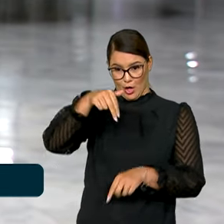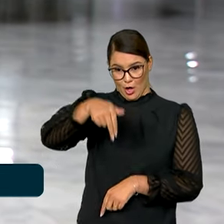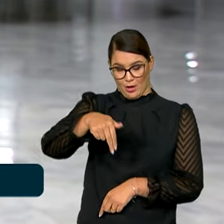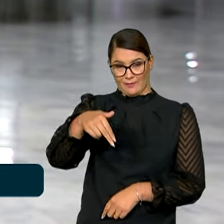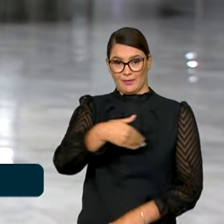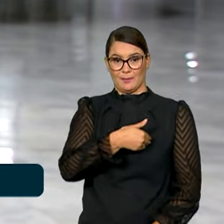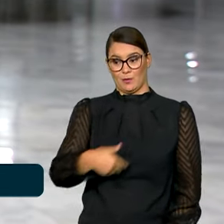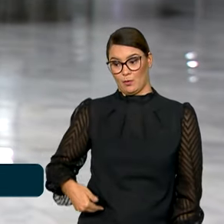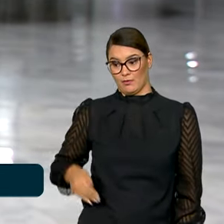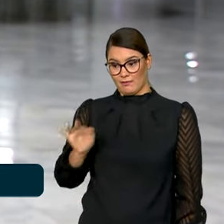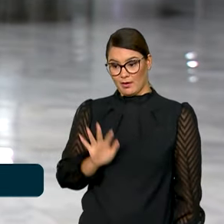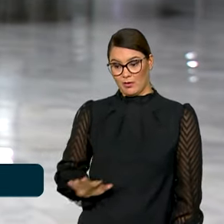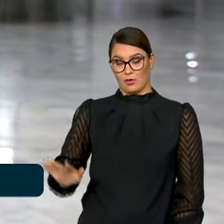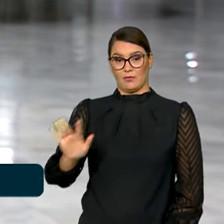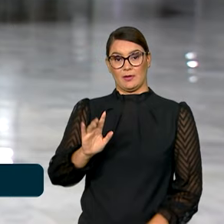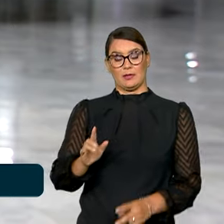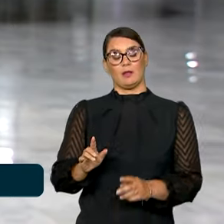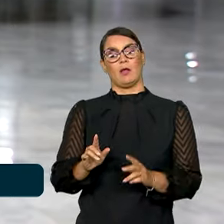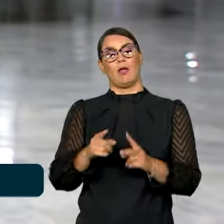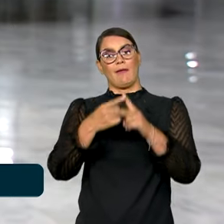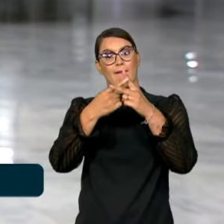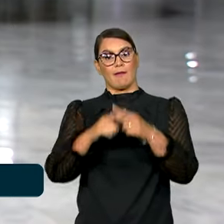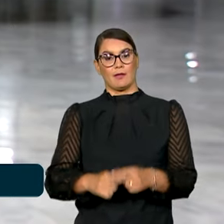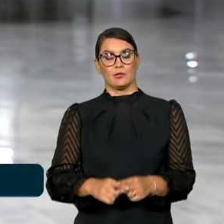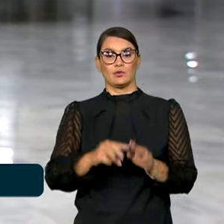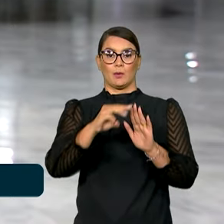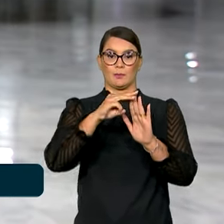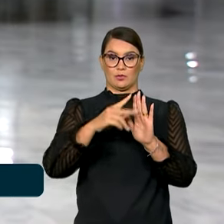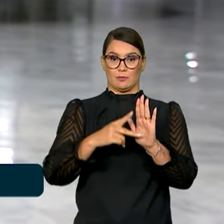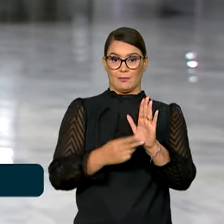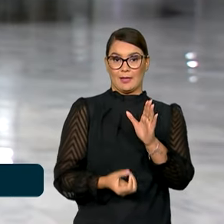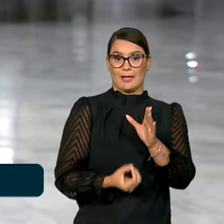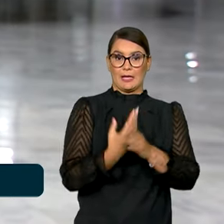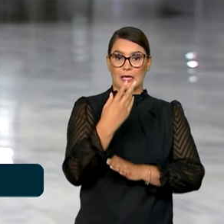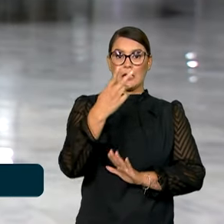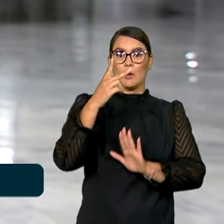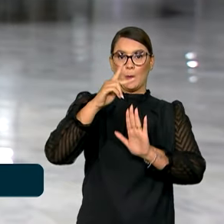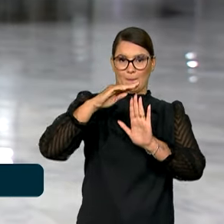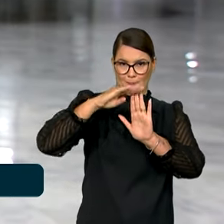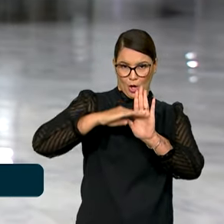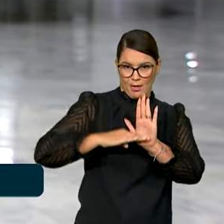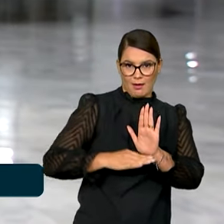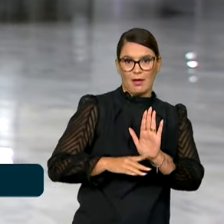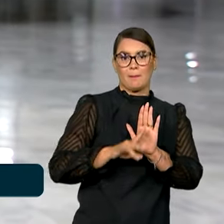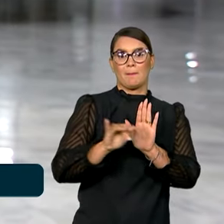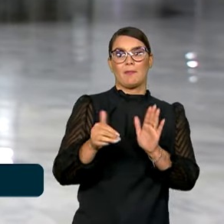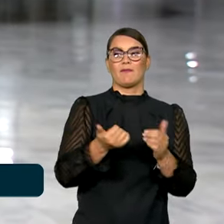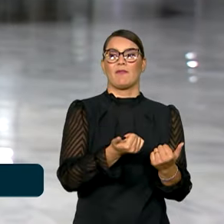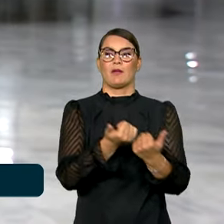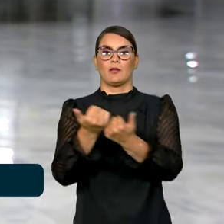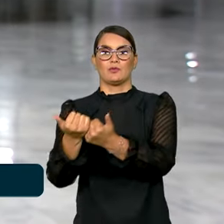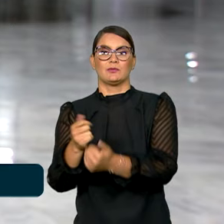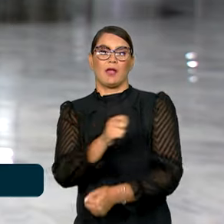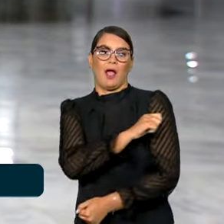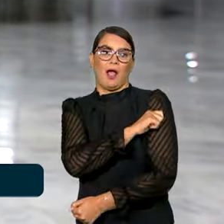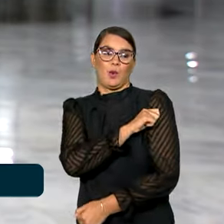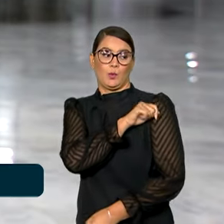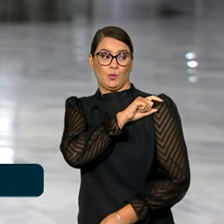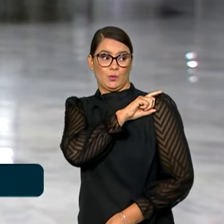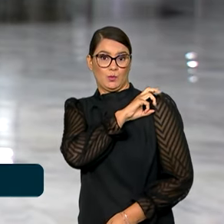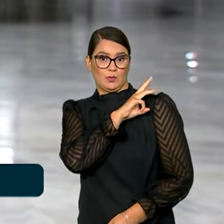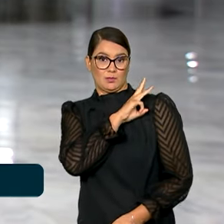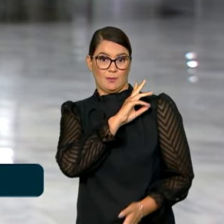federal editou uma medida provisória criando esse programa que vai beneficiar estudantes do ensino médio